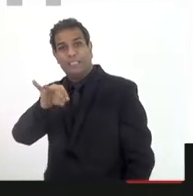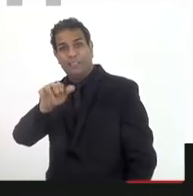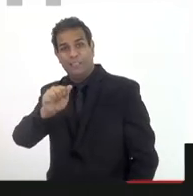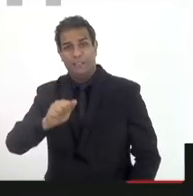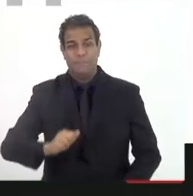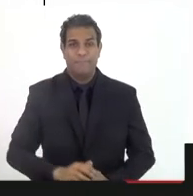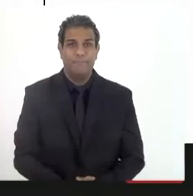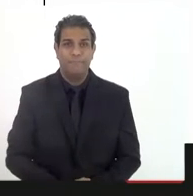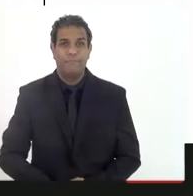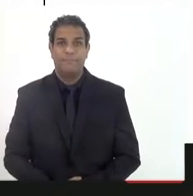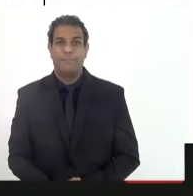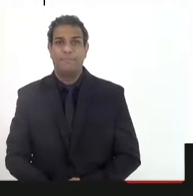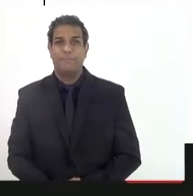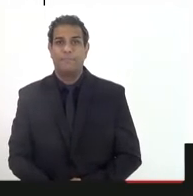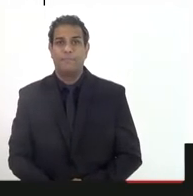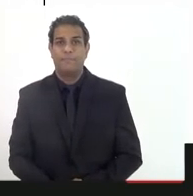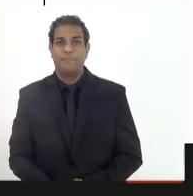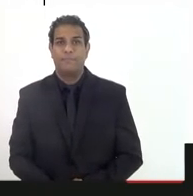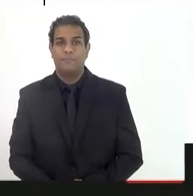Henrique.